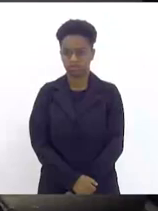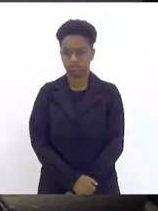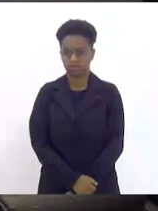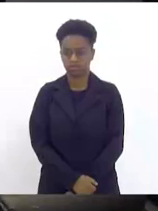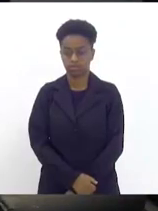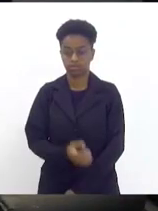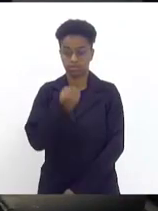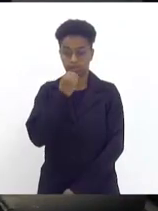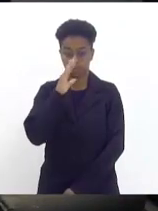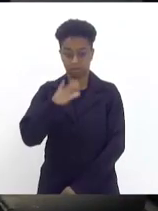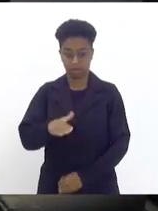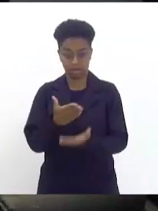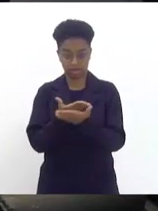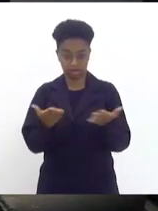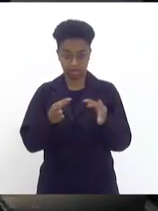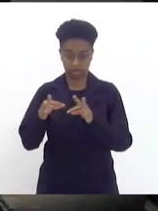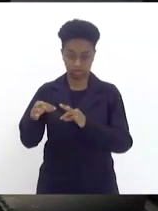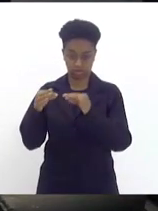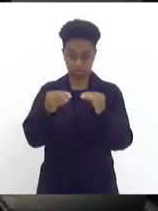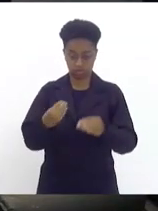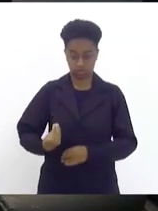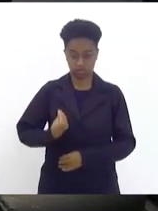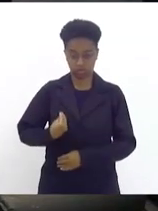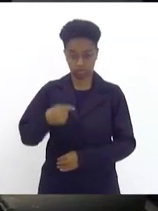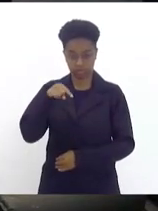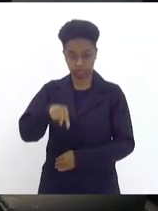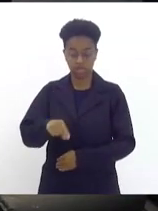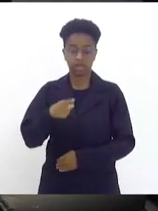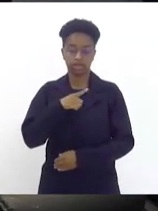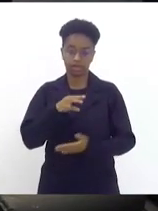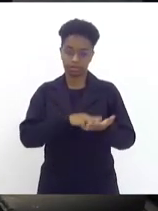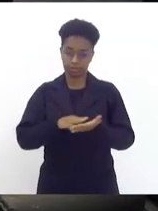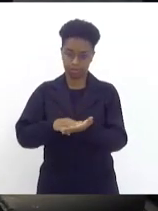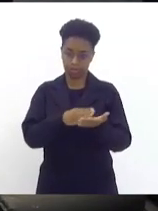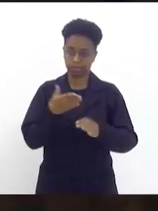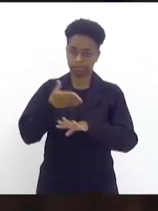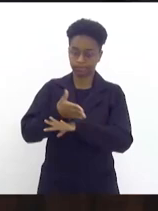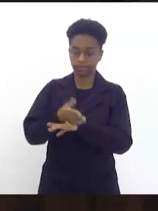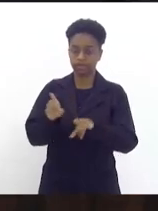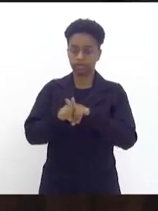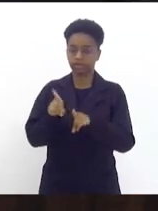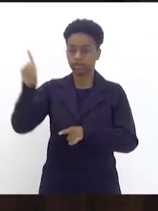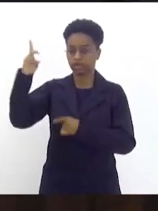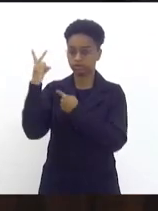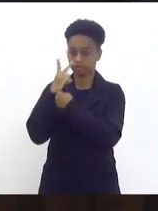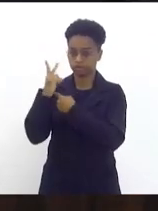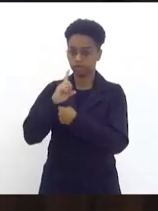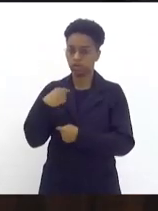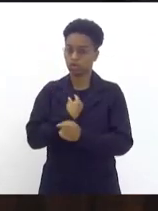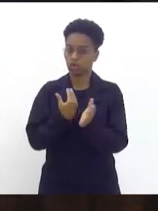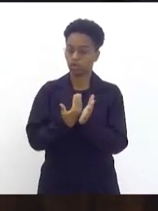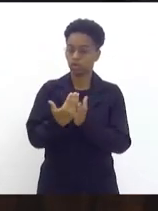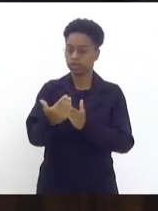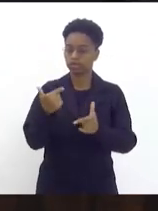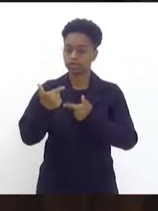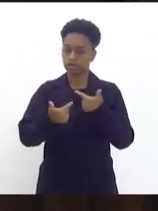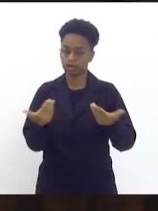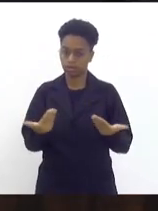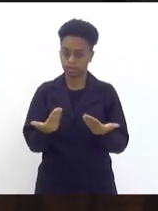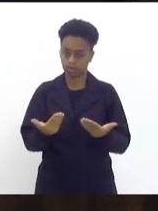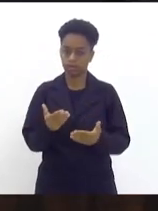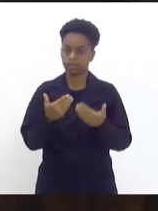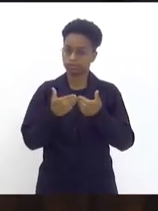Boa tarde a todos e todas. Havendo número legal e sob a proteção de Deus, iniciamos os nossos trabalhos.